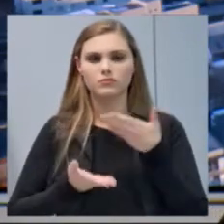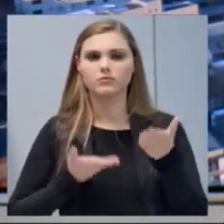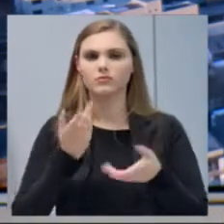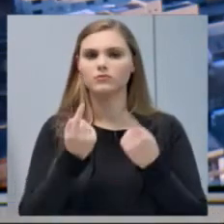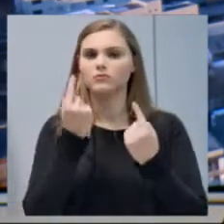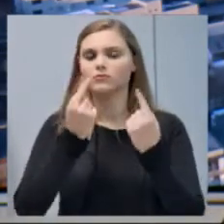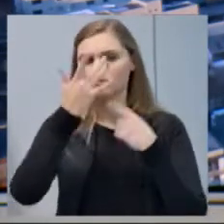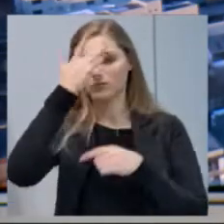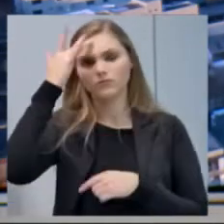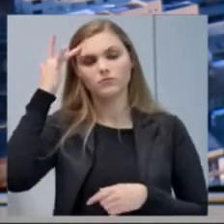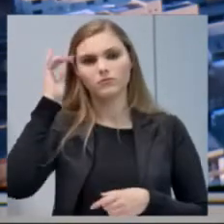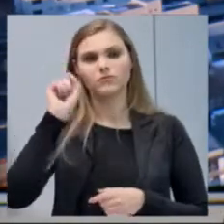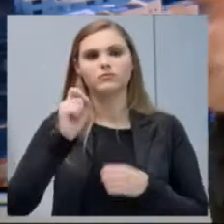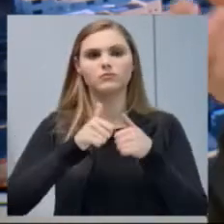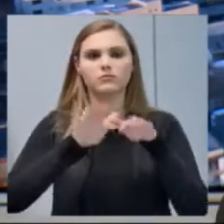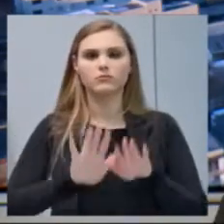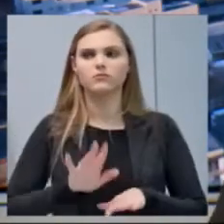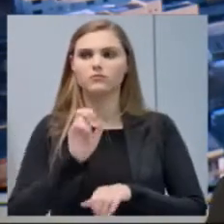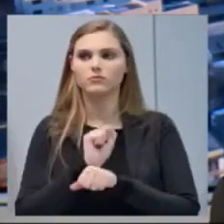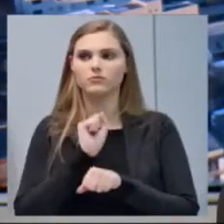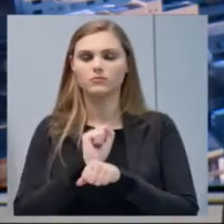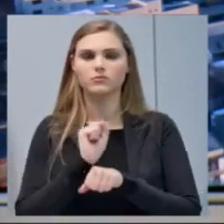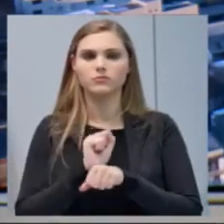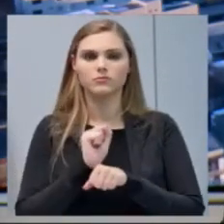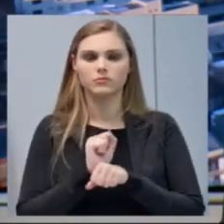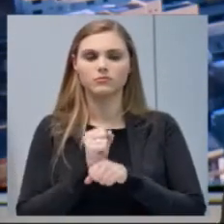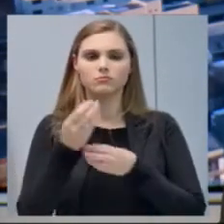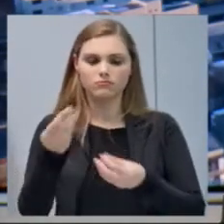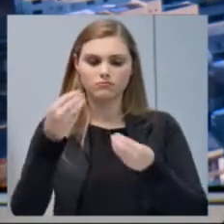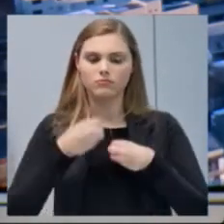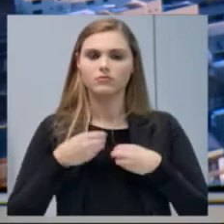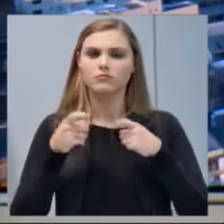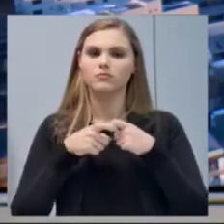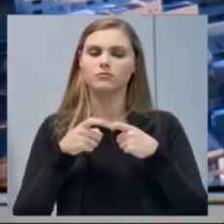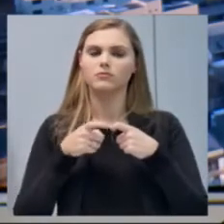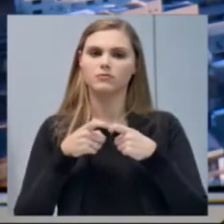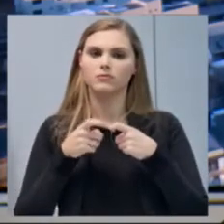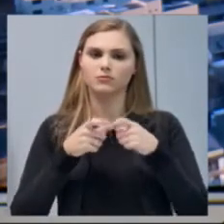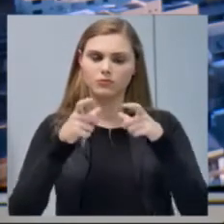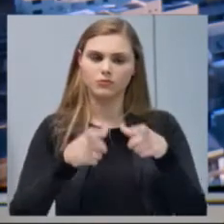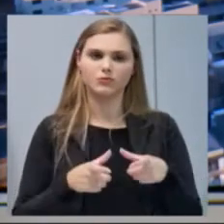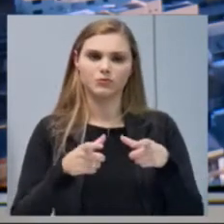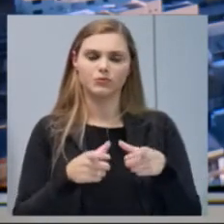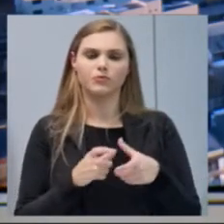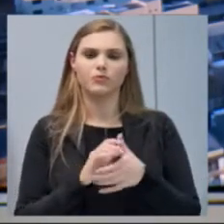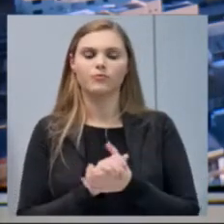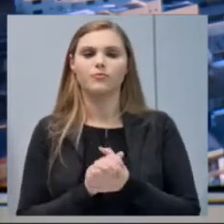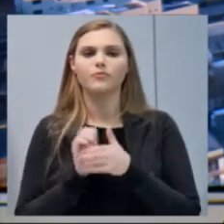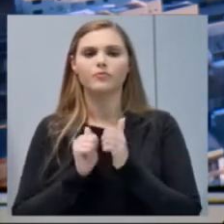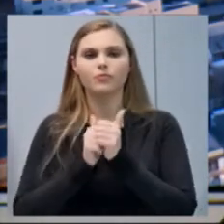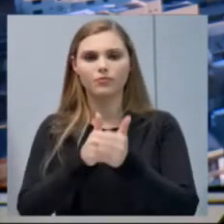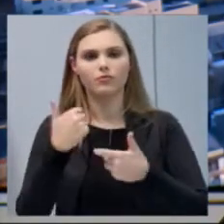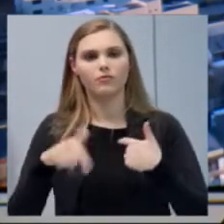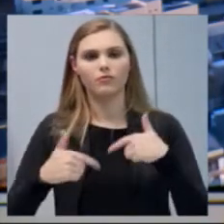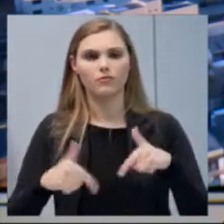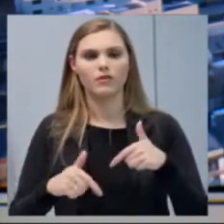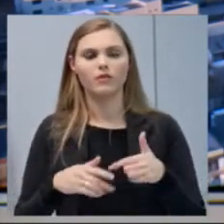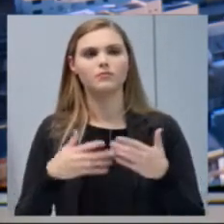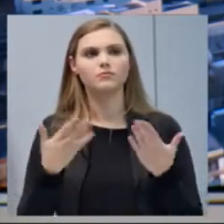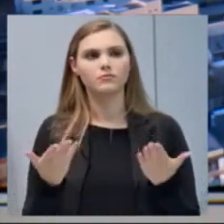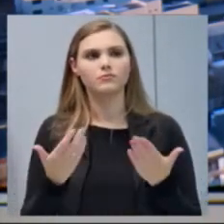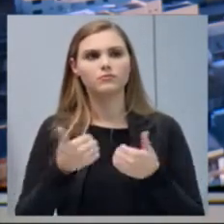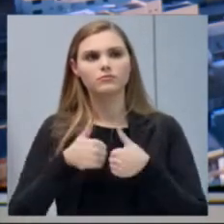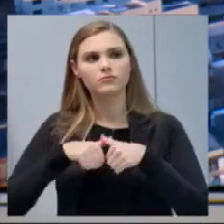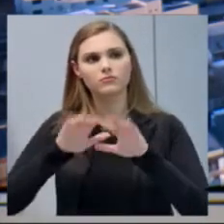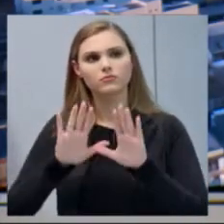estavam aguardando para o recebimento dos medicamentos naquela localidade, acompanhar o trabalho. Então, lá estando